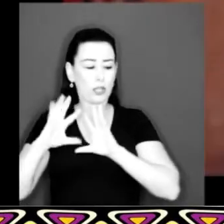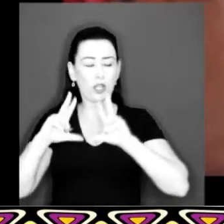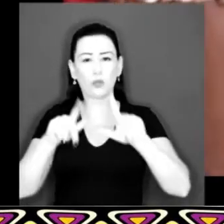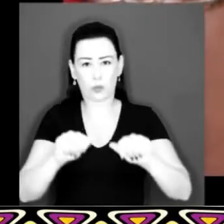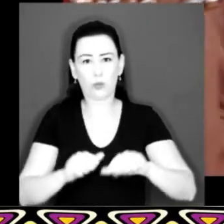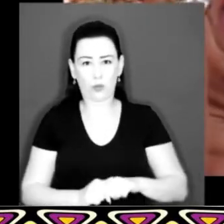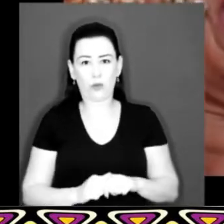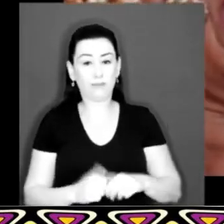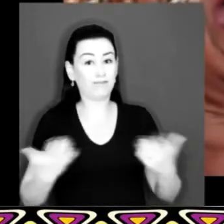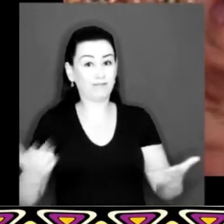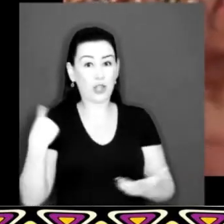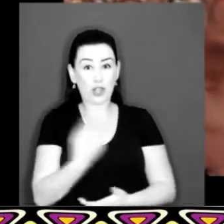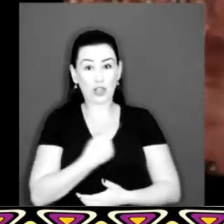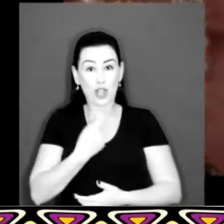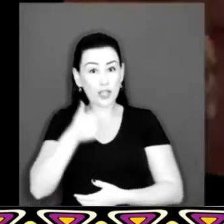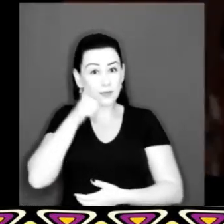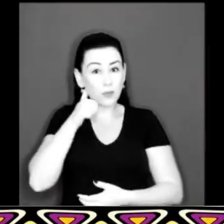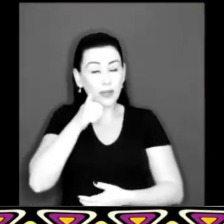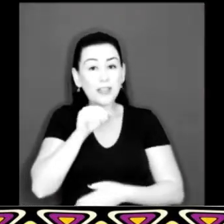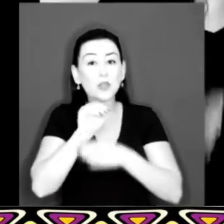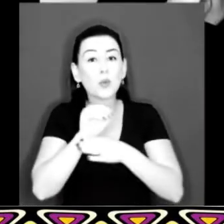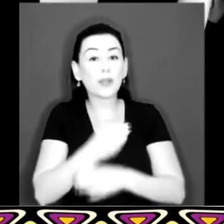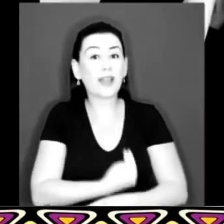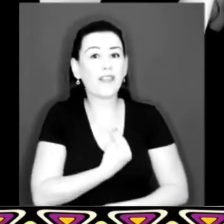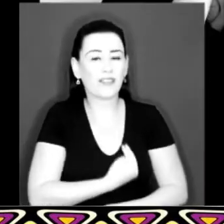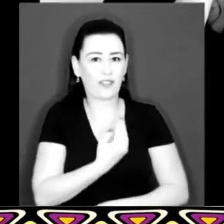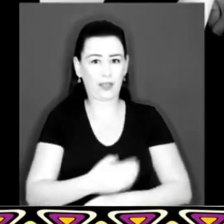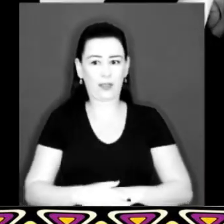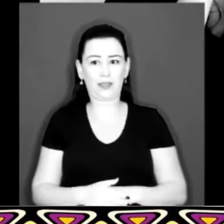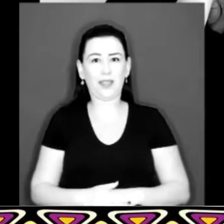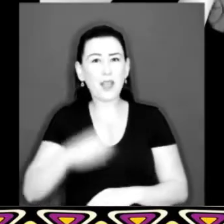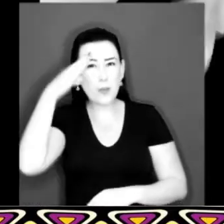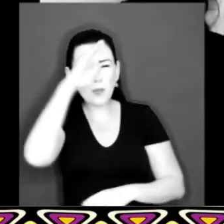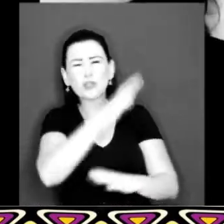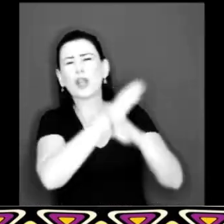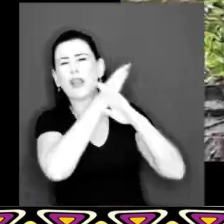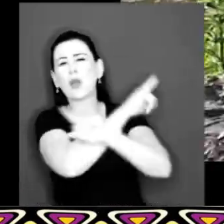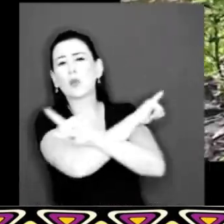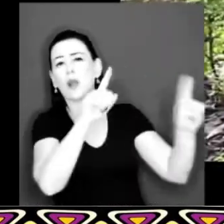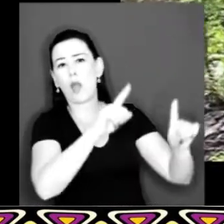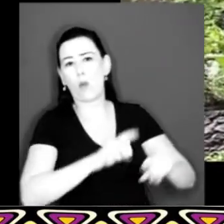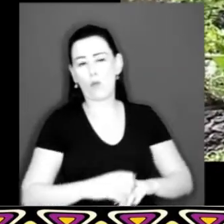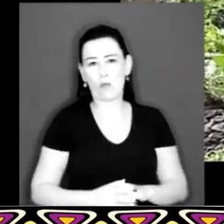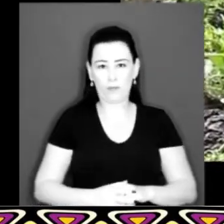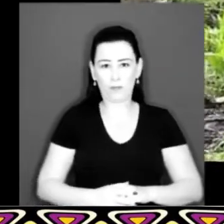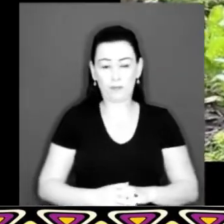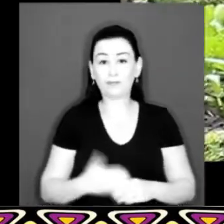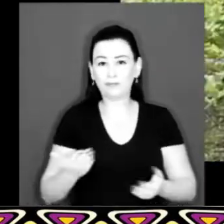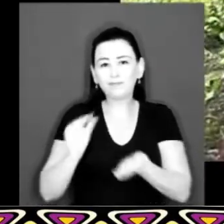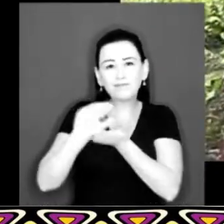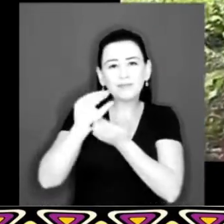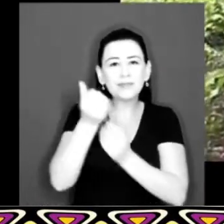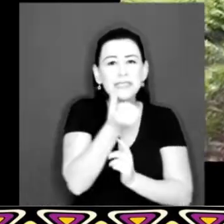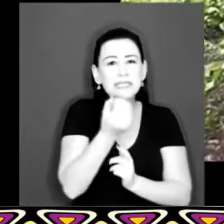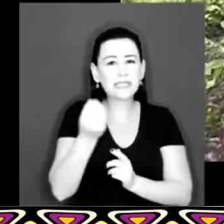e dos idosos As mulheres sustentam a vida Ele não O auxílio emergencial